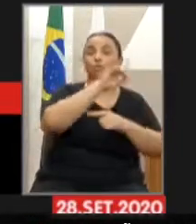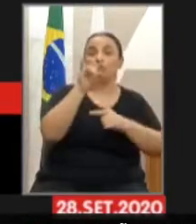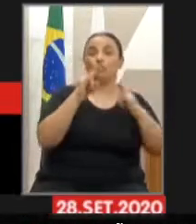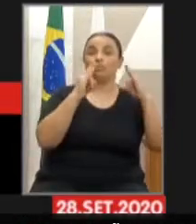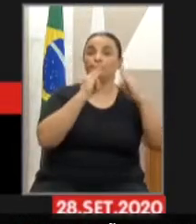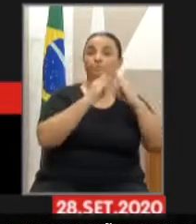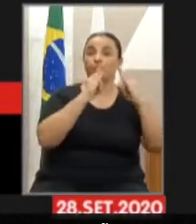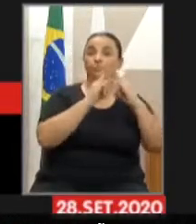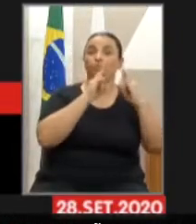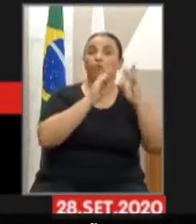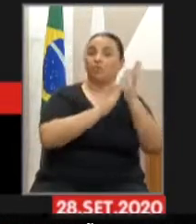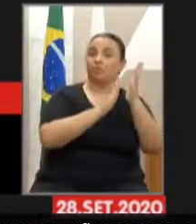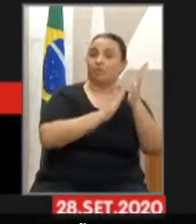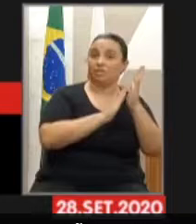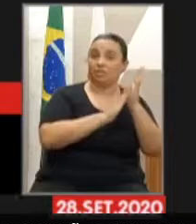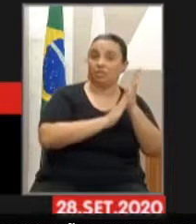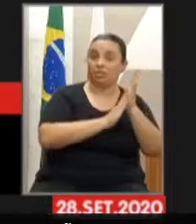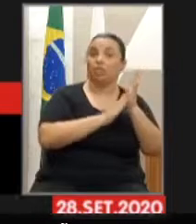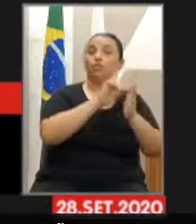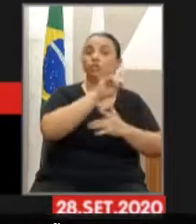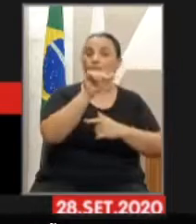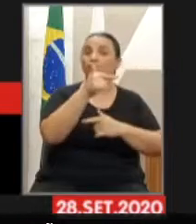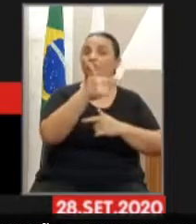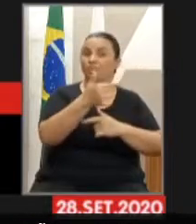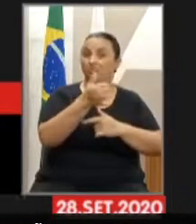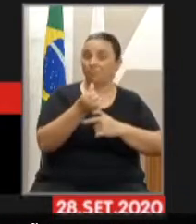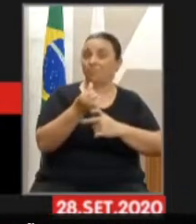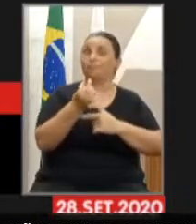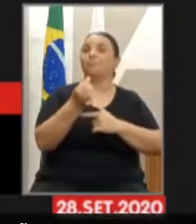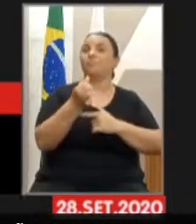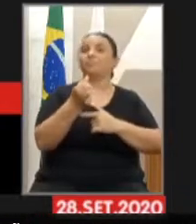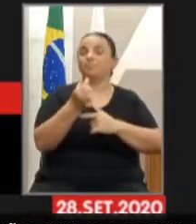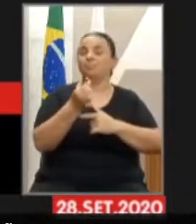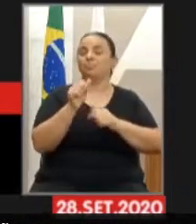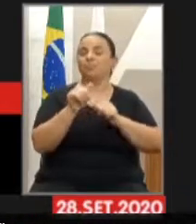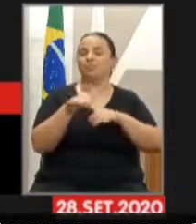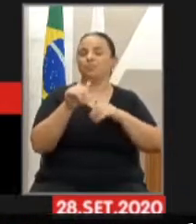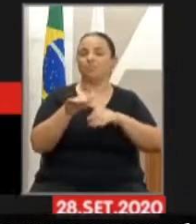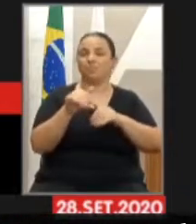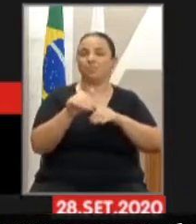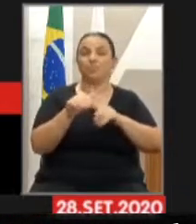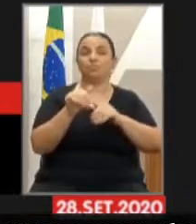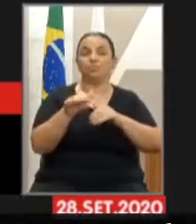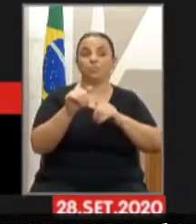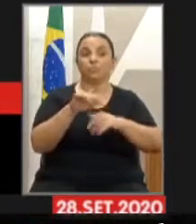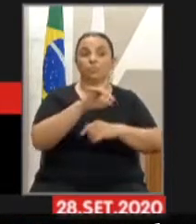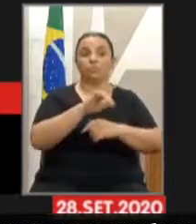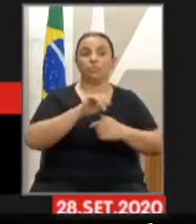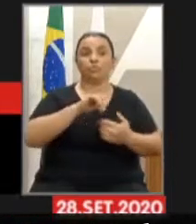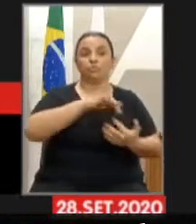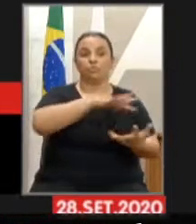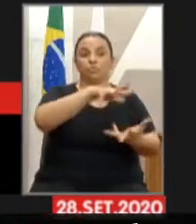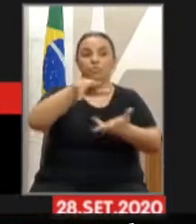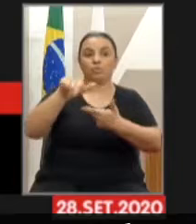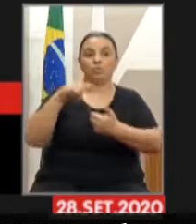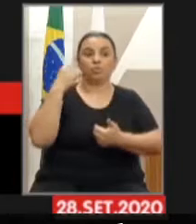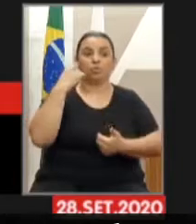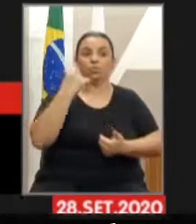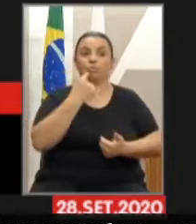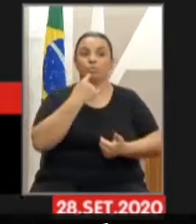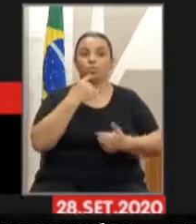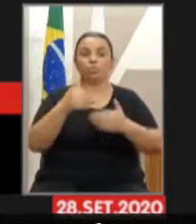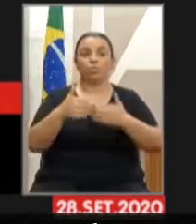dia 26 de setembro. Dia Internacional do Surdo, dia 30 de setembro, agora na próxima quarta-feira.